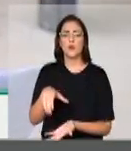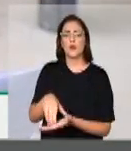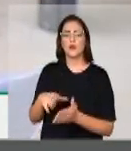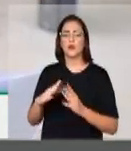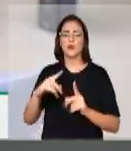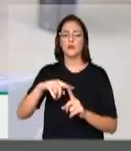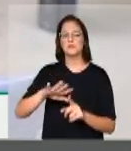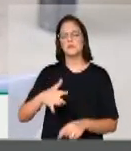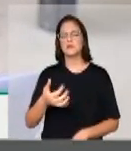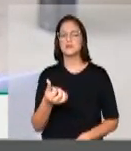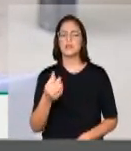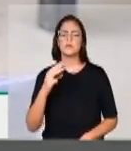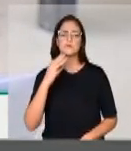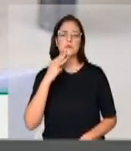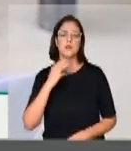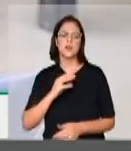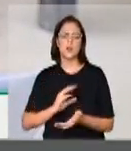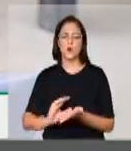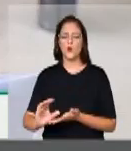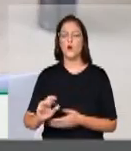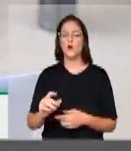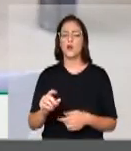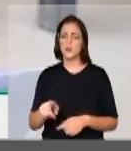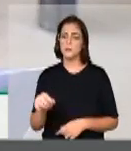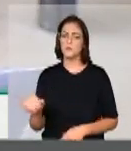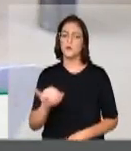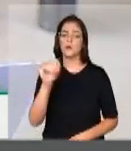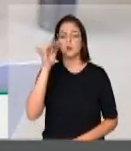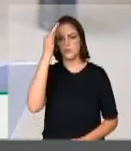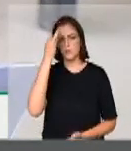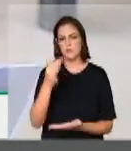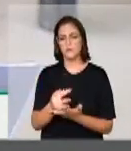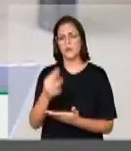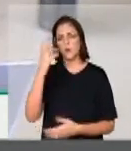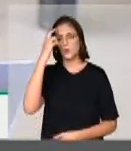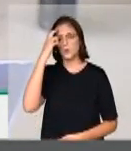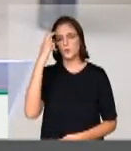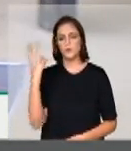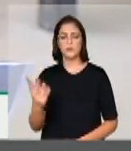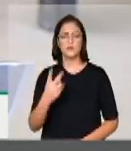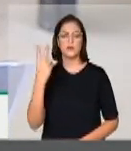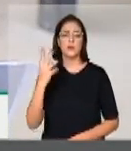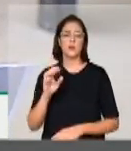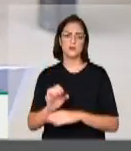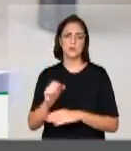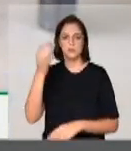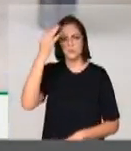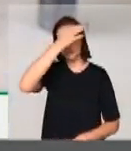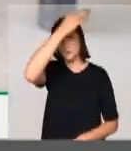reais, que vai ser importante para manter a fé, a tradição e a cultura e os valores dos jesuítas, do Estado e do Espírito Santo. Muito obrigado.